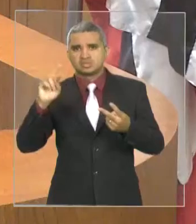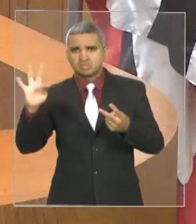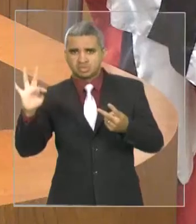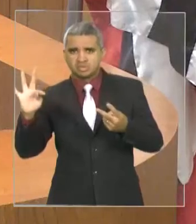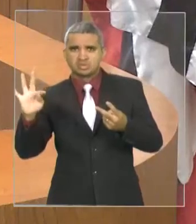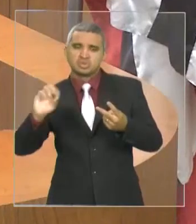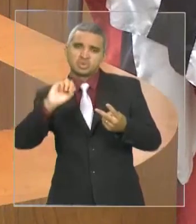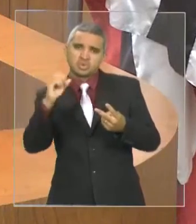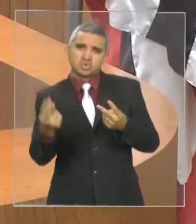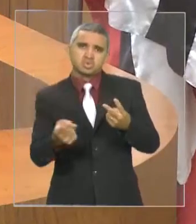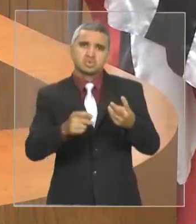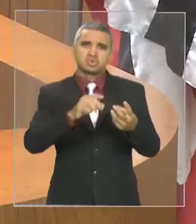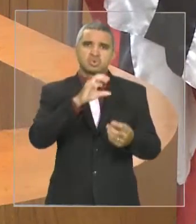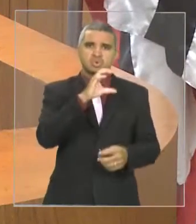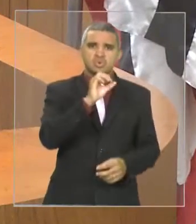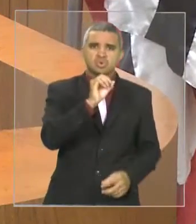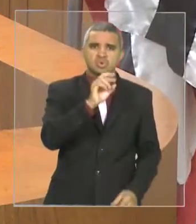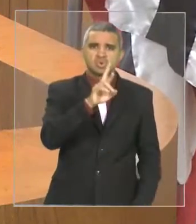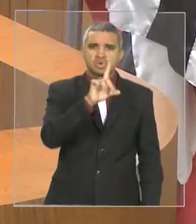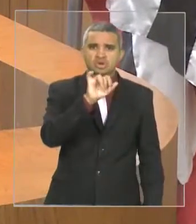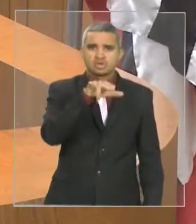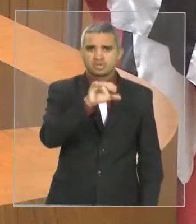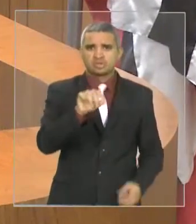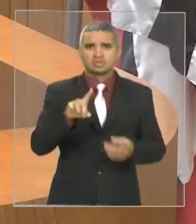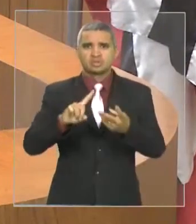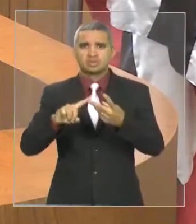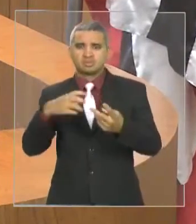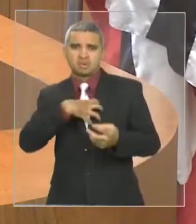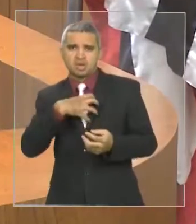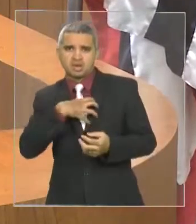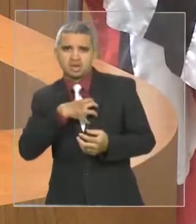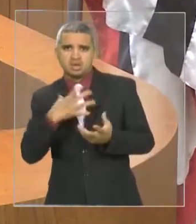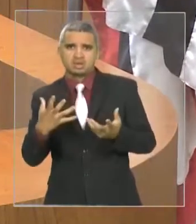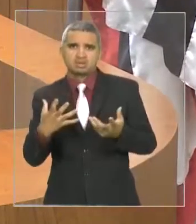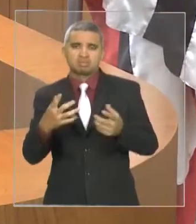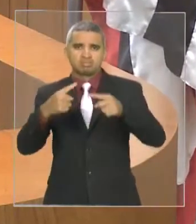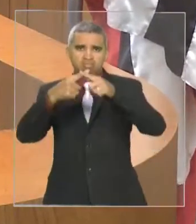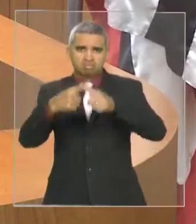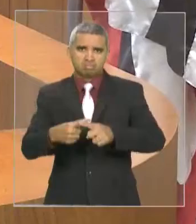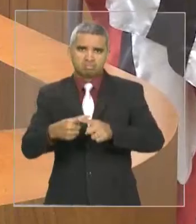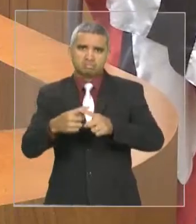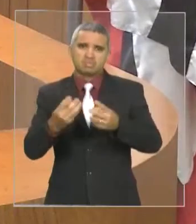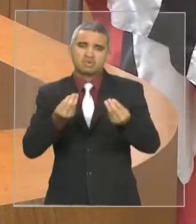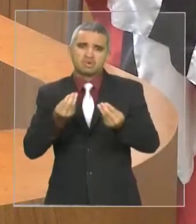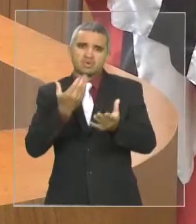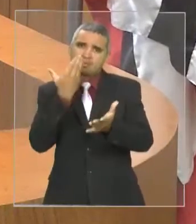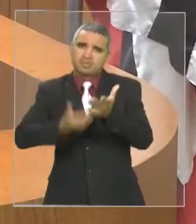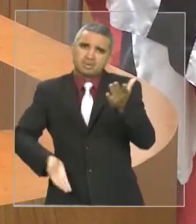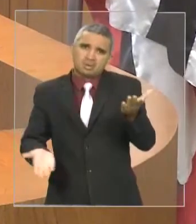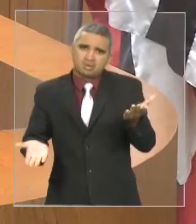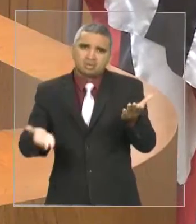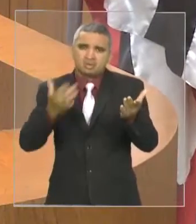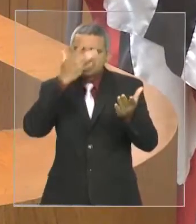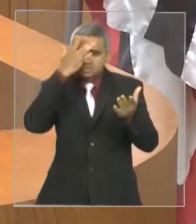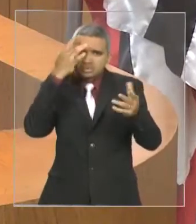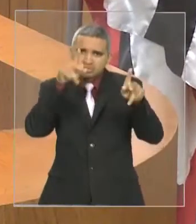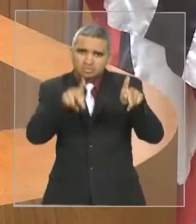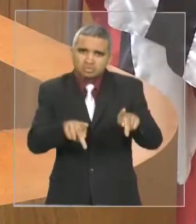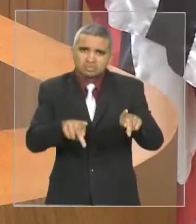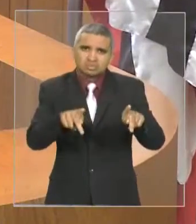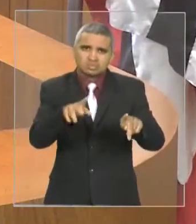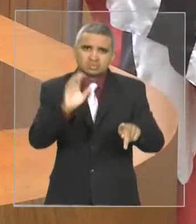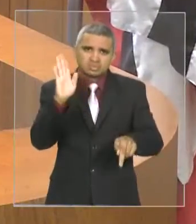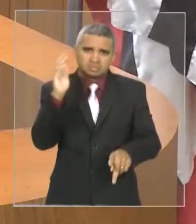de dar aos habitantes de Barra do Corna, a oportunidade de ver esse jogo. Então, me coloco à disposição, se tiver